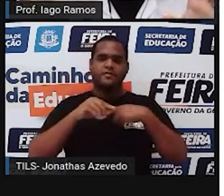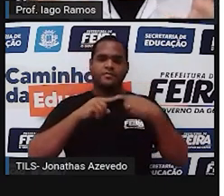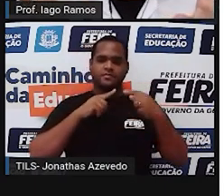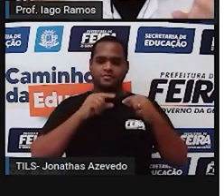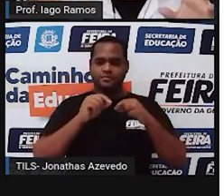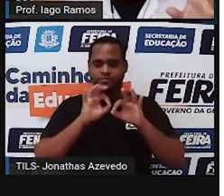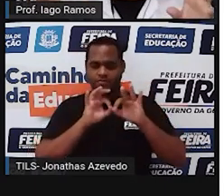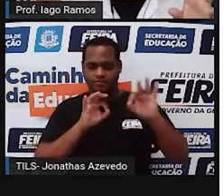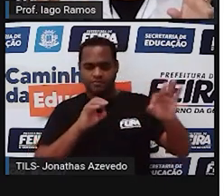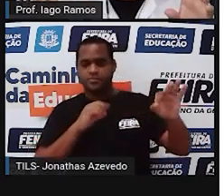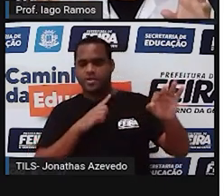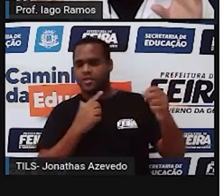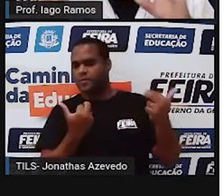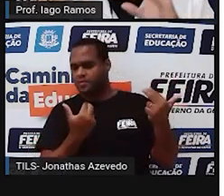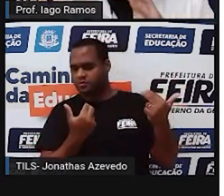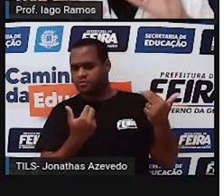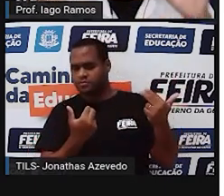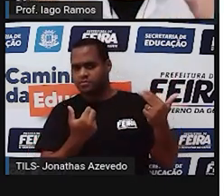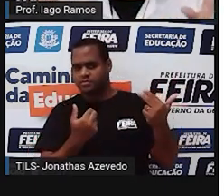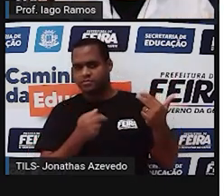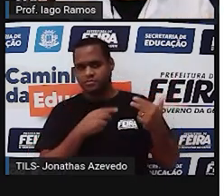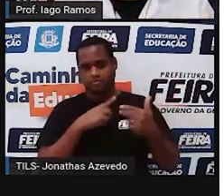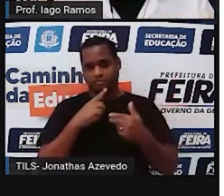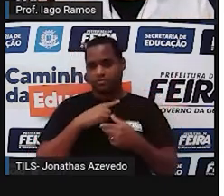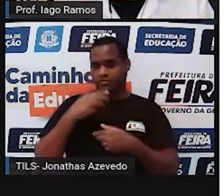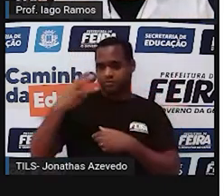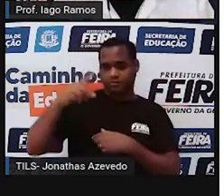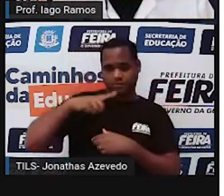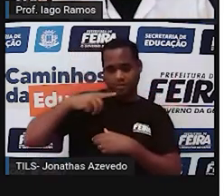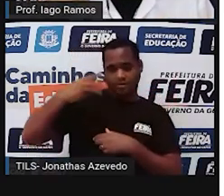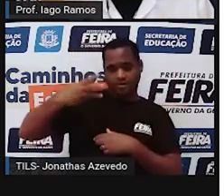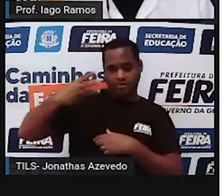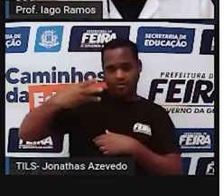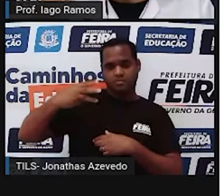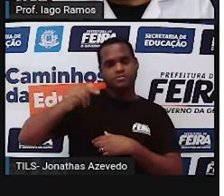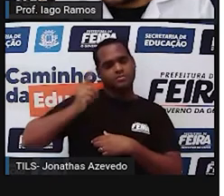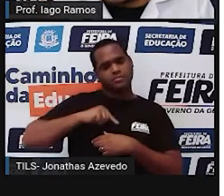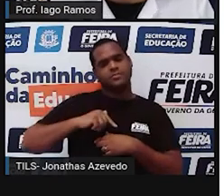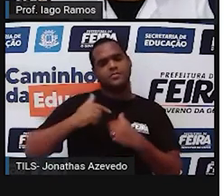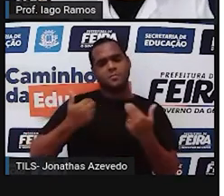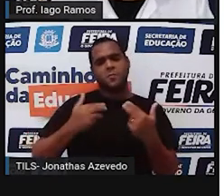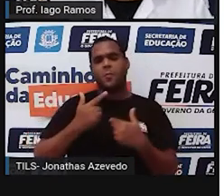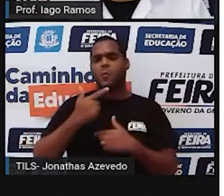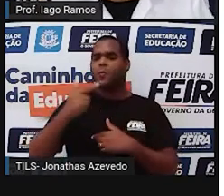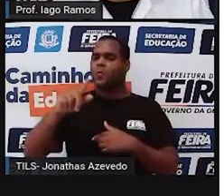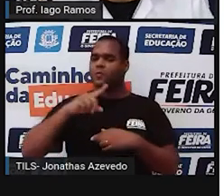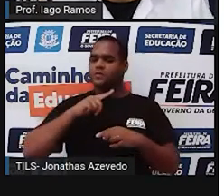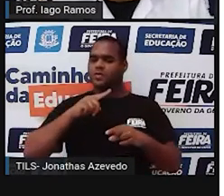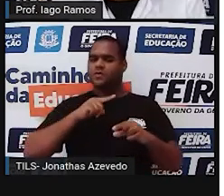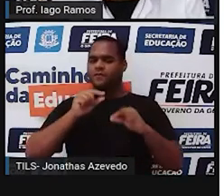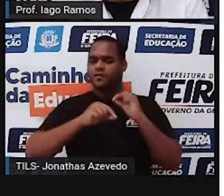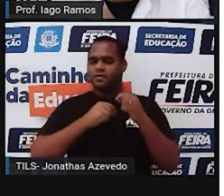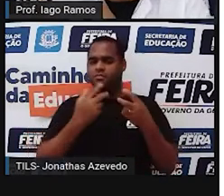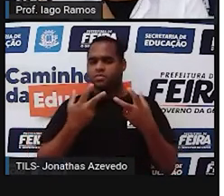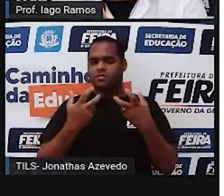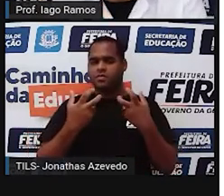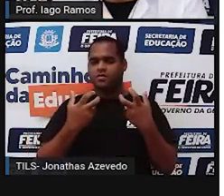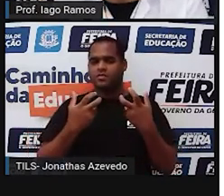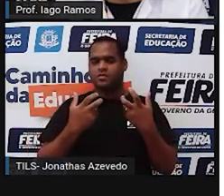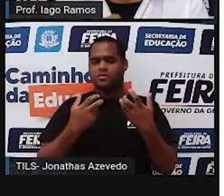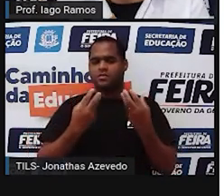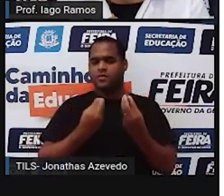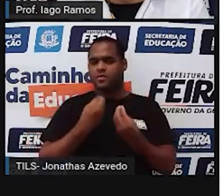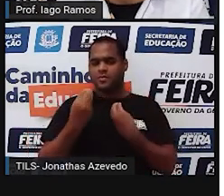distâncias serem as mesmas da terceira corda para as outras duas qual é a outra coisa que você consegue perceber